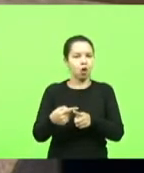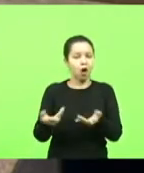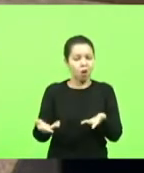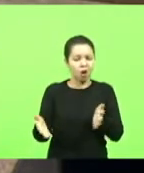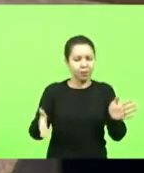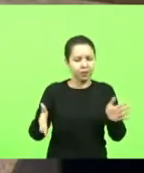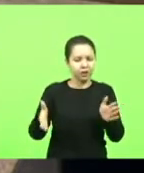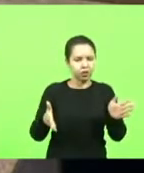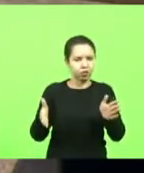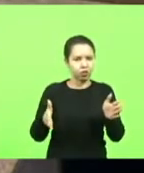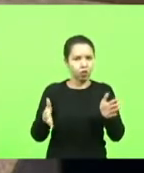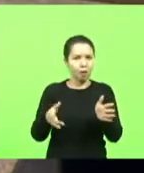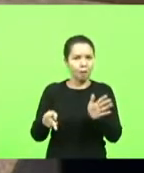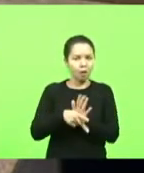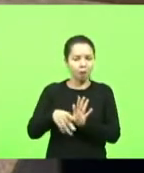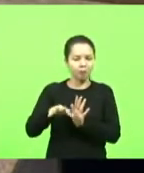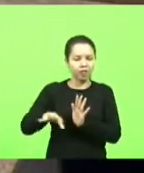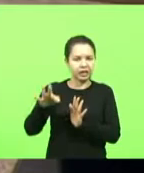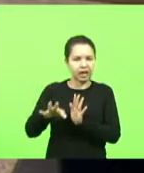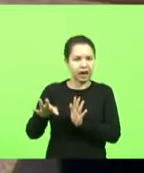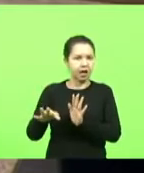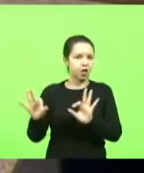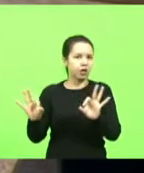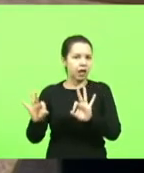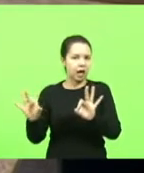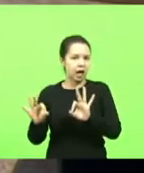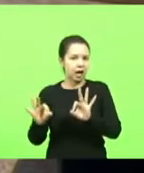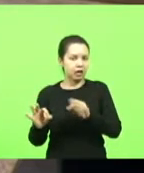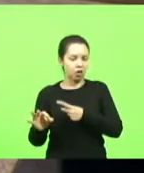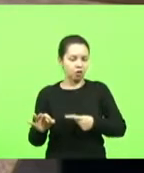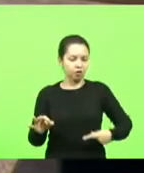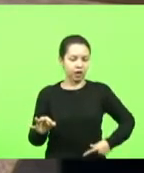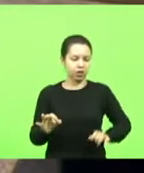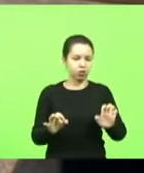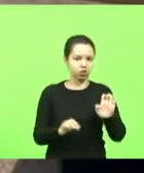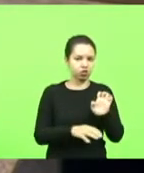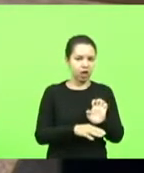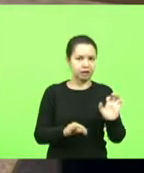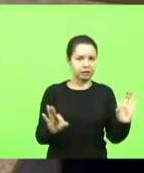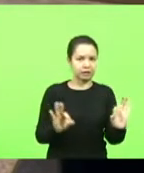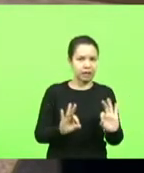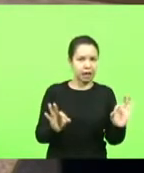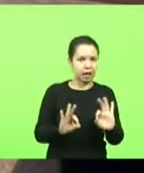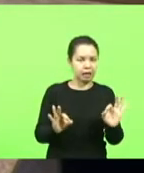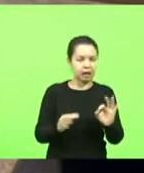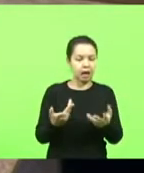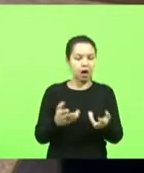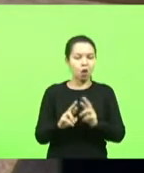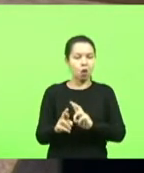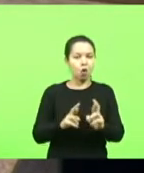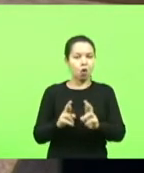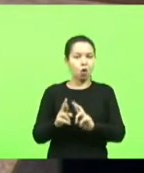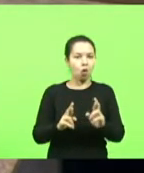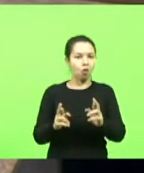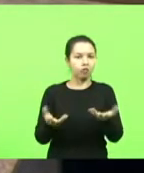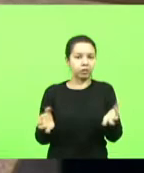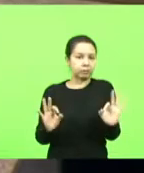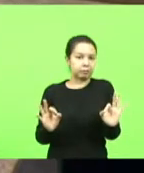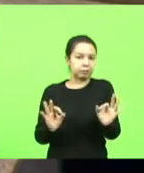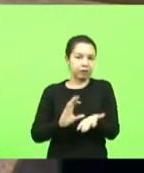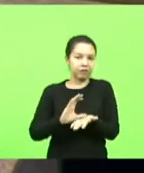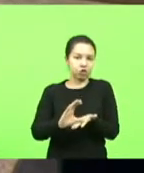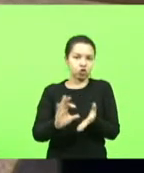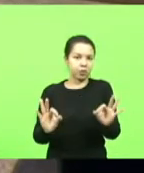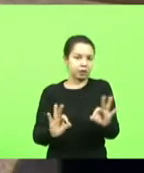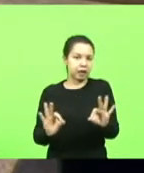mais dono não era do governo federal não era do governo do Estado e aí a rodovia ficou alguns anos sem nenhum tipo de investimento